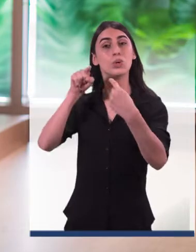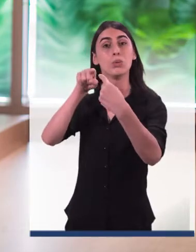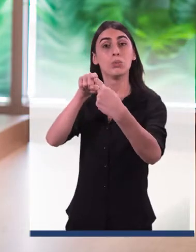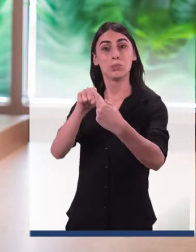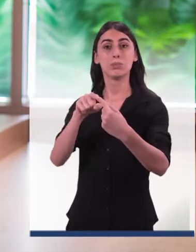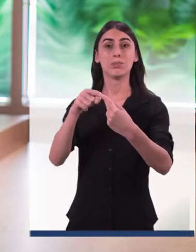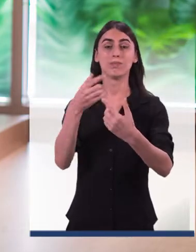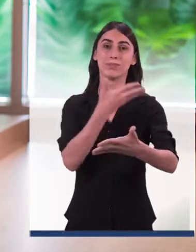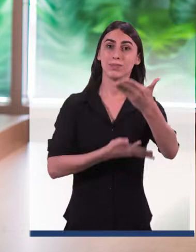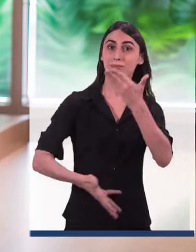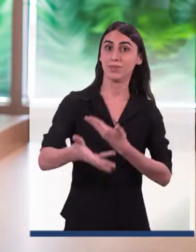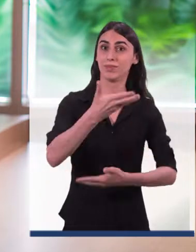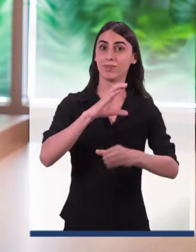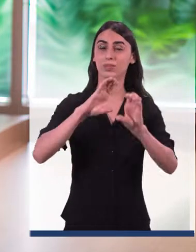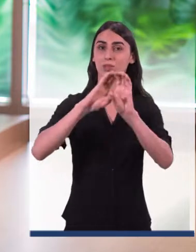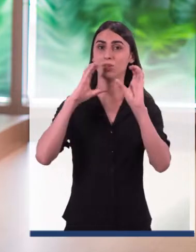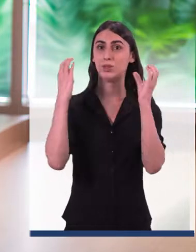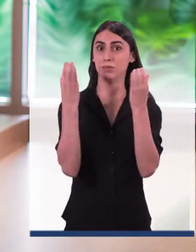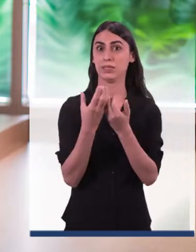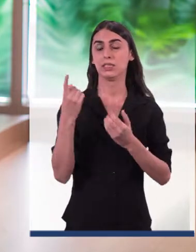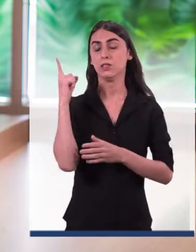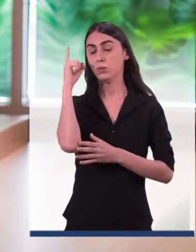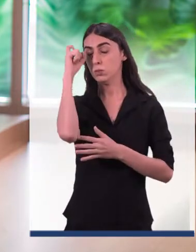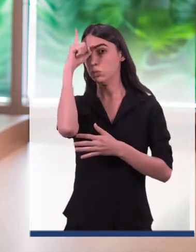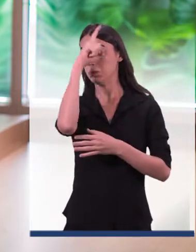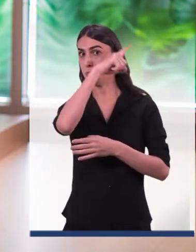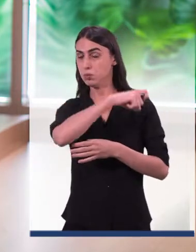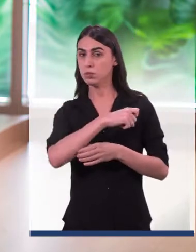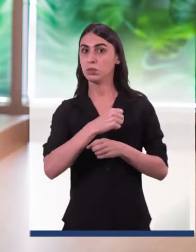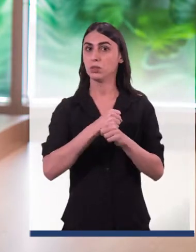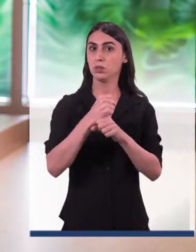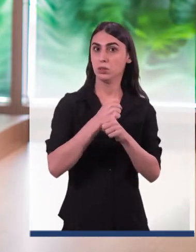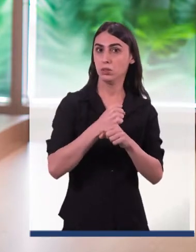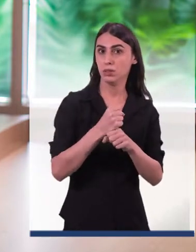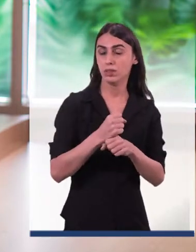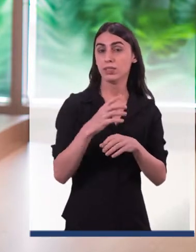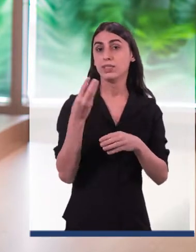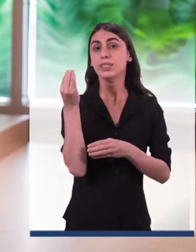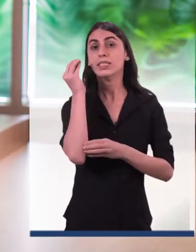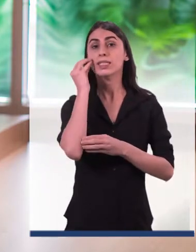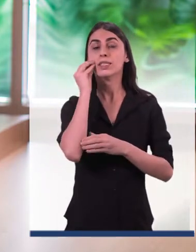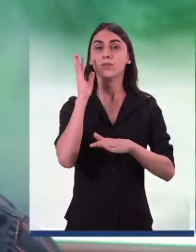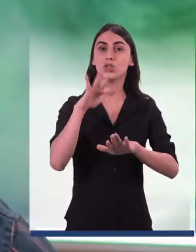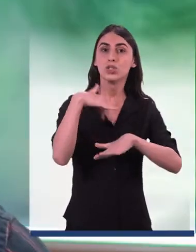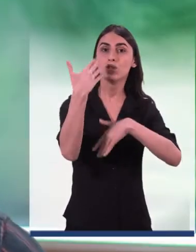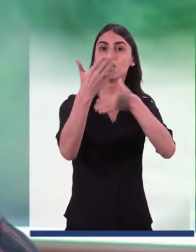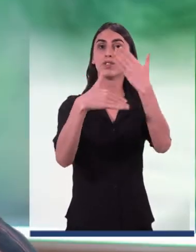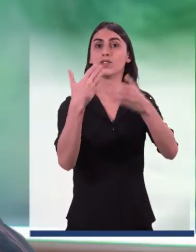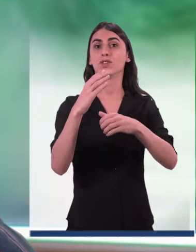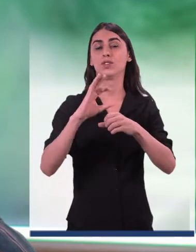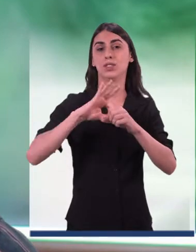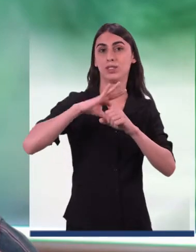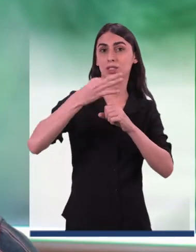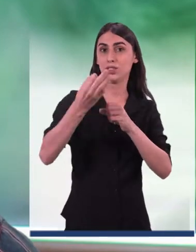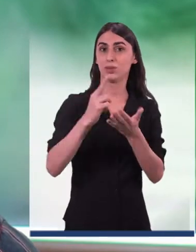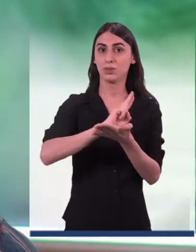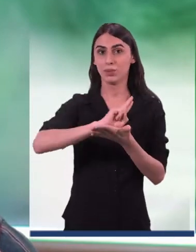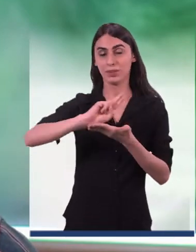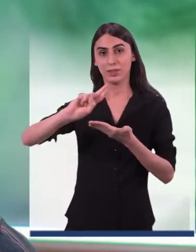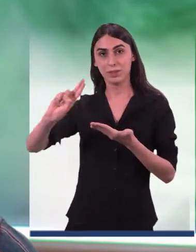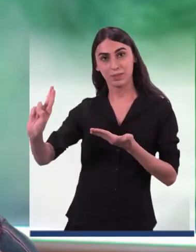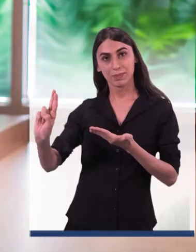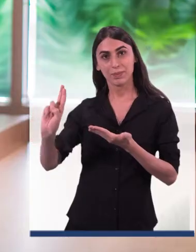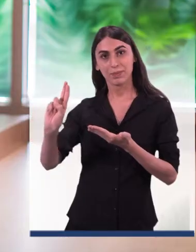A missão é interagir com a comunidade e, apesar das dificuldades que esse ano nos trouxe, nós tentamos desenvolver da melhor maneira possível a extensão